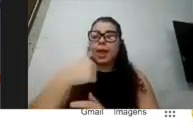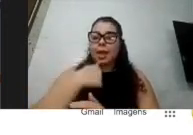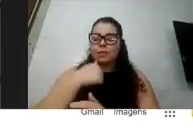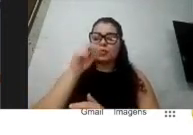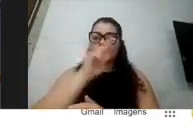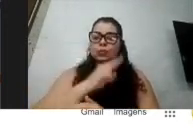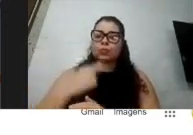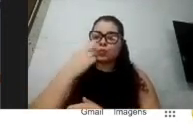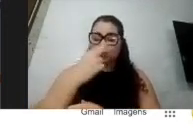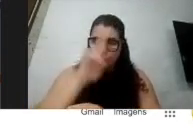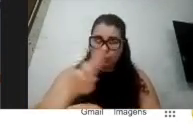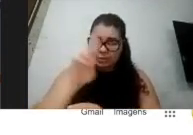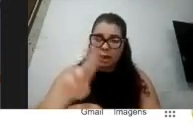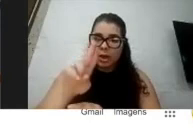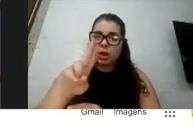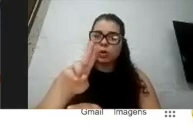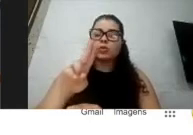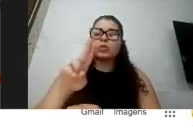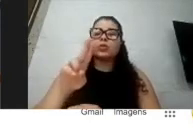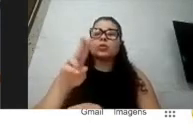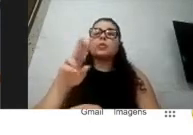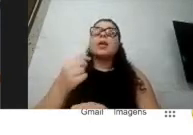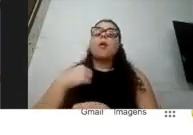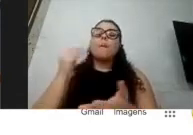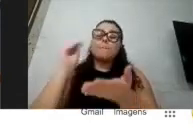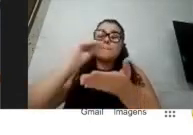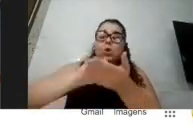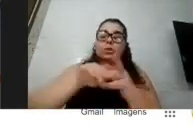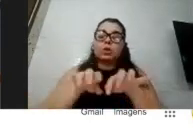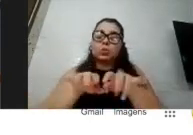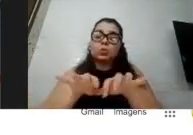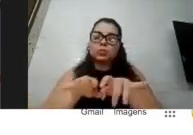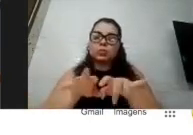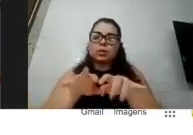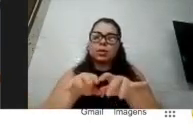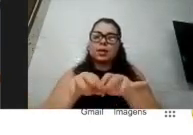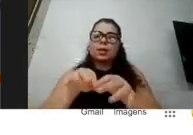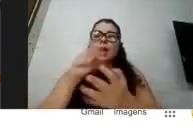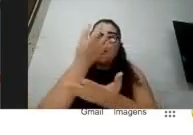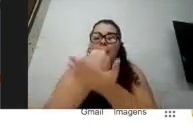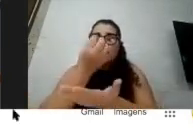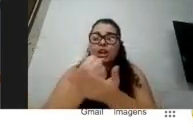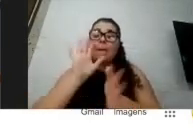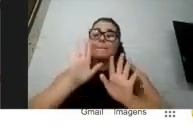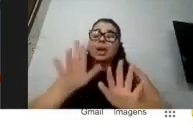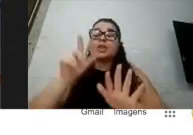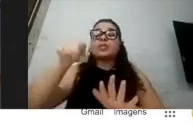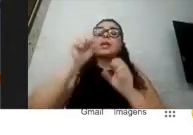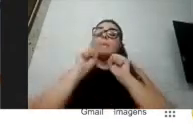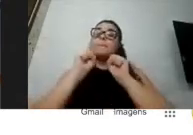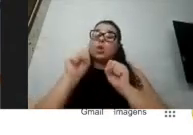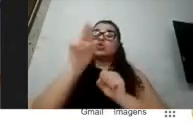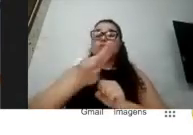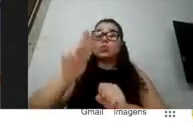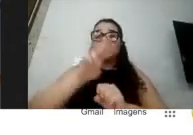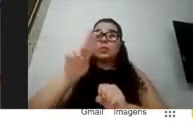aplicativo. baixei no meu computador, mas você pode usar direto no navegador também, né?